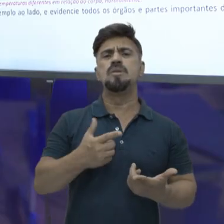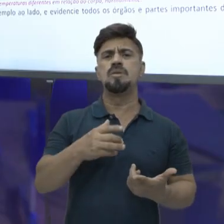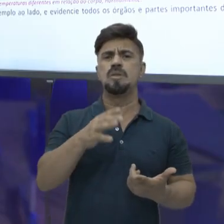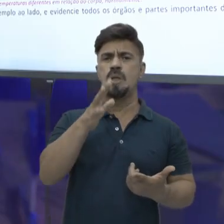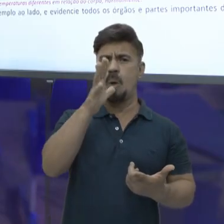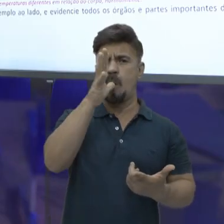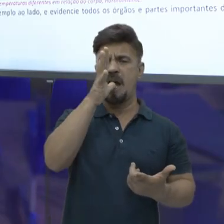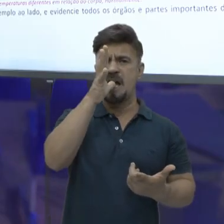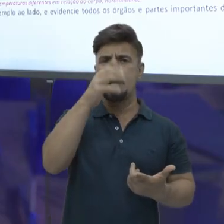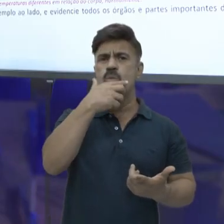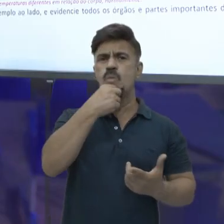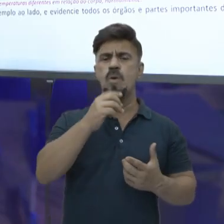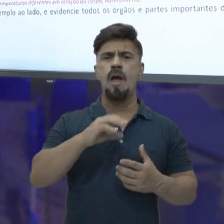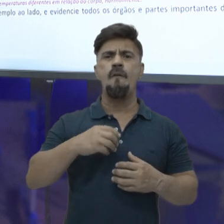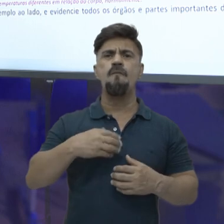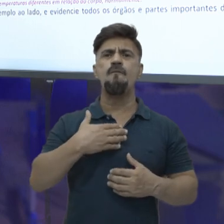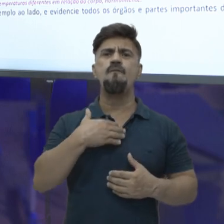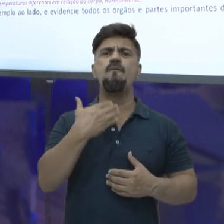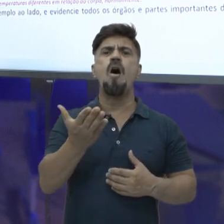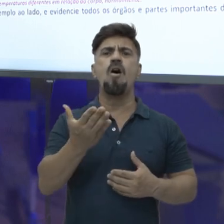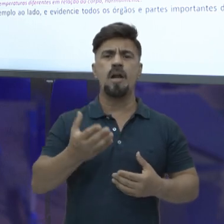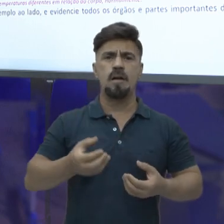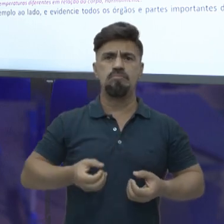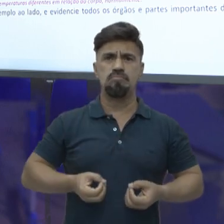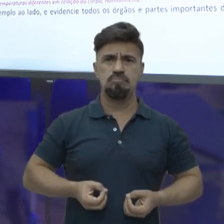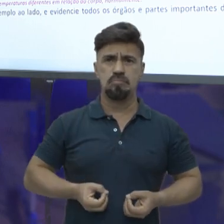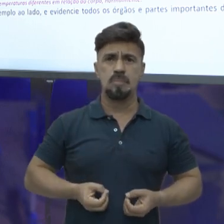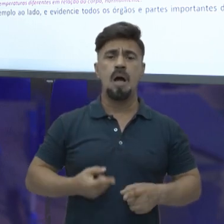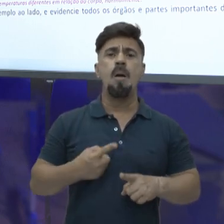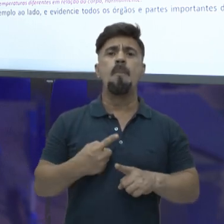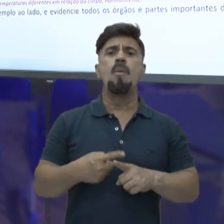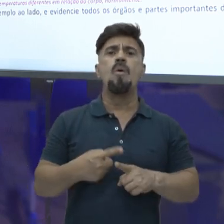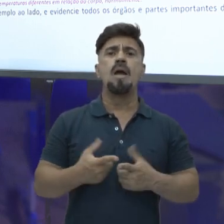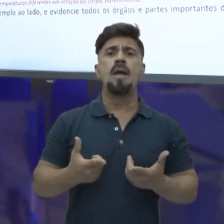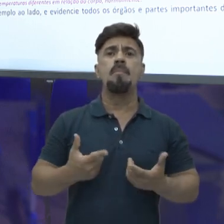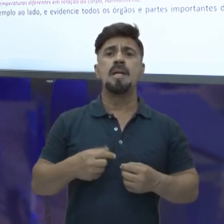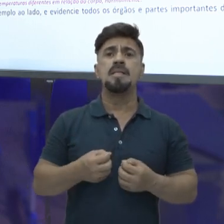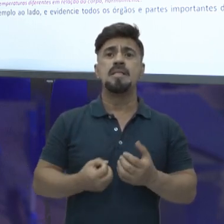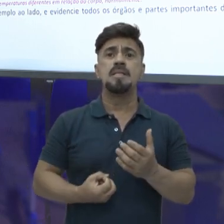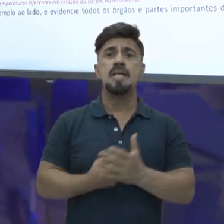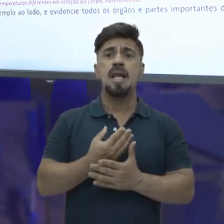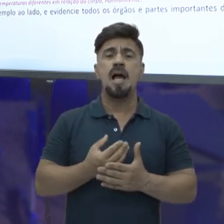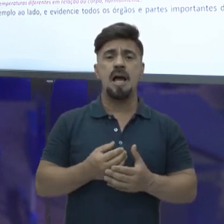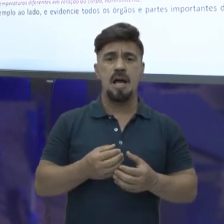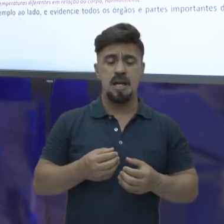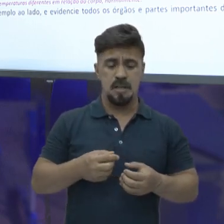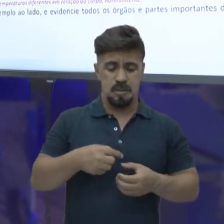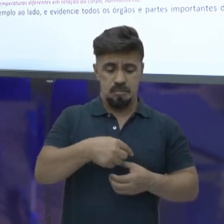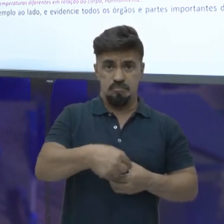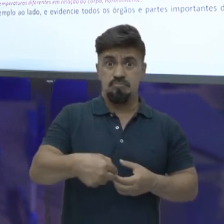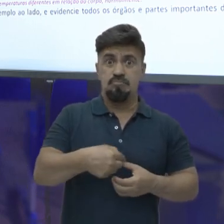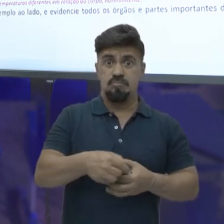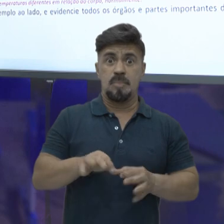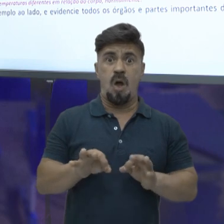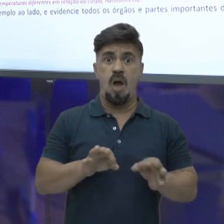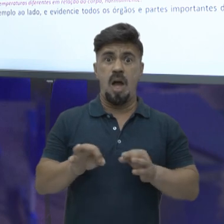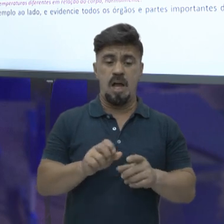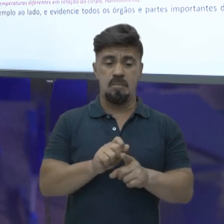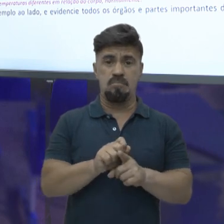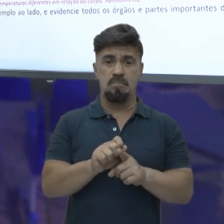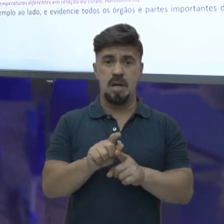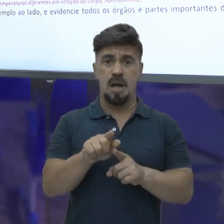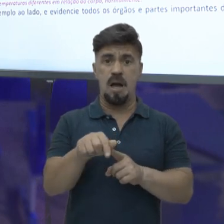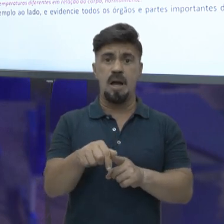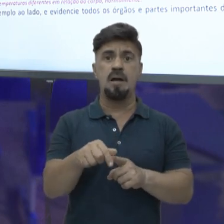como por exemplo, os testículos. Eles são fora do corpo porque eu preciso criar o espermatozoide e esse espermatozoide, ele